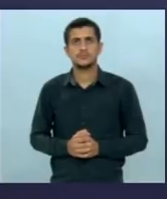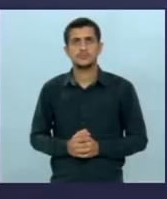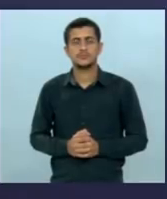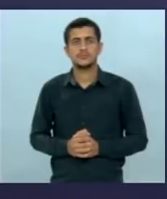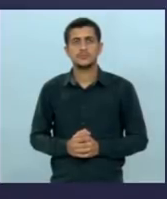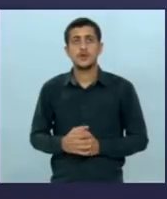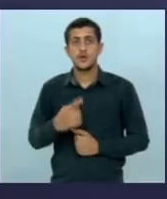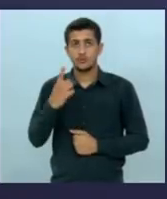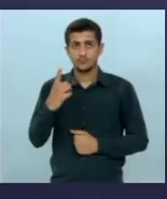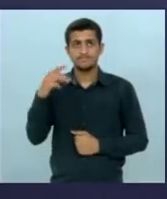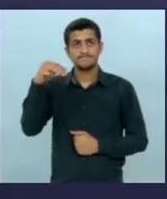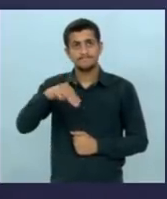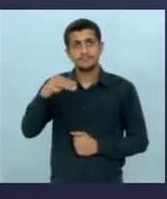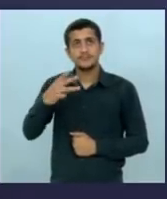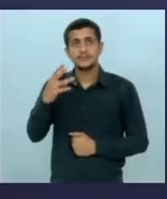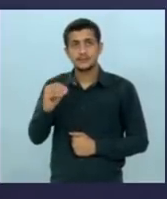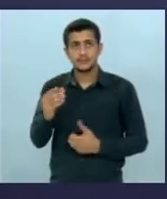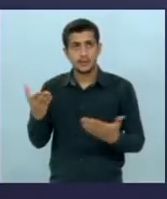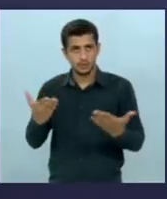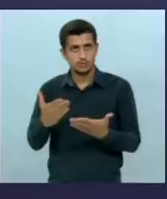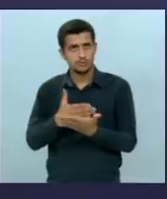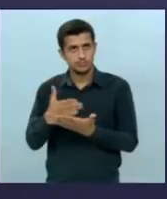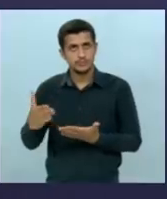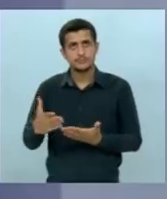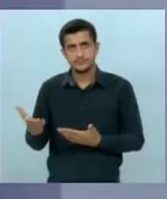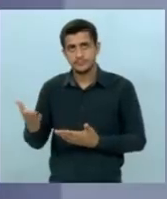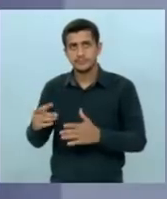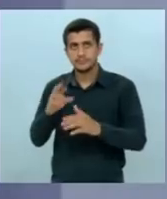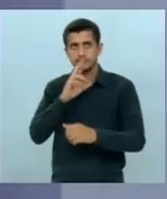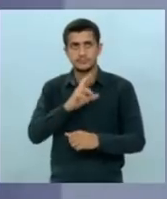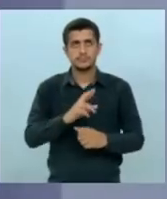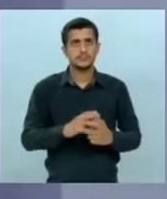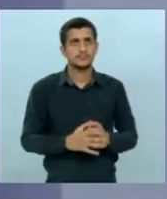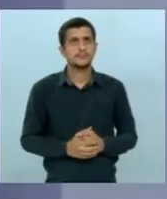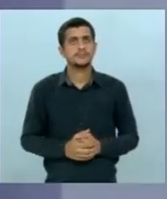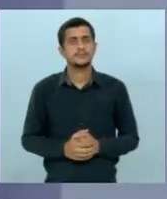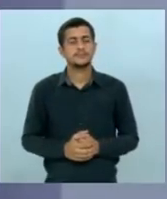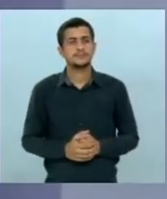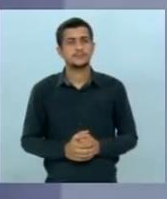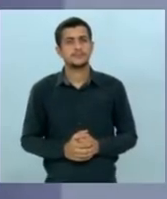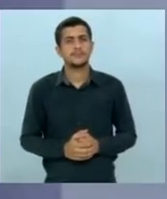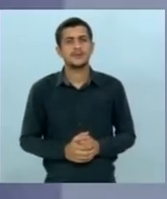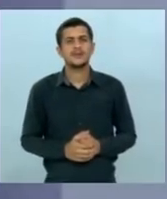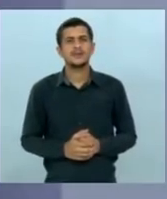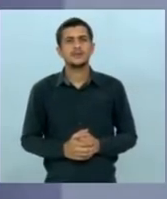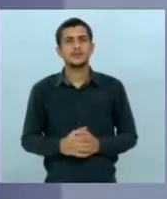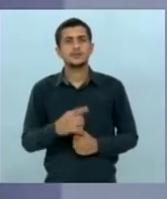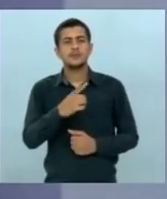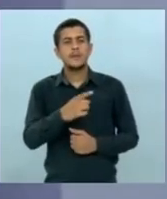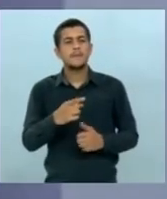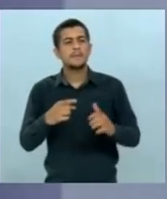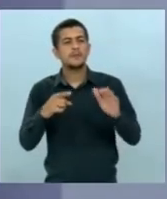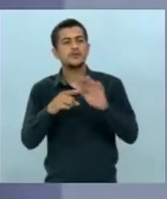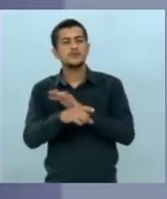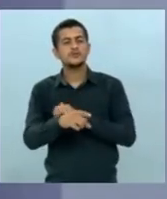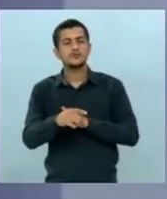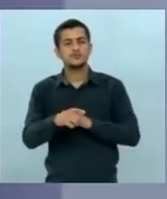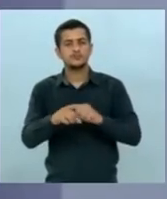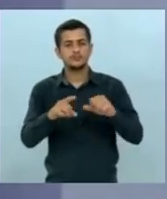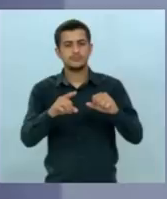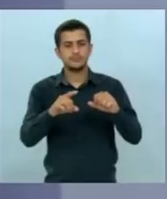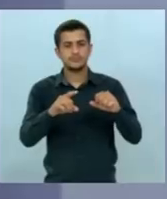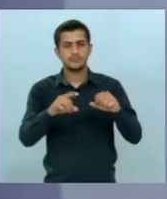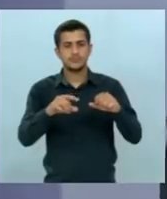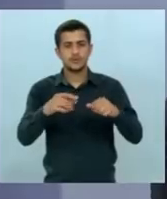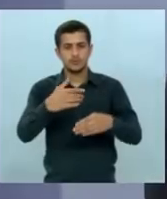1 minuto e 30 a partir de agora para a resposta o candidato perguntou sobre o aquário do Pantanal eu em